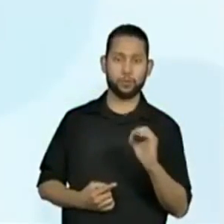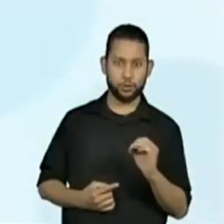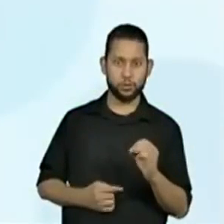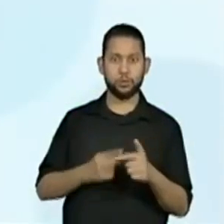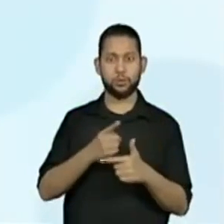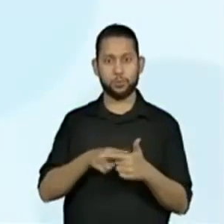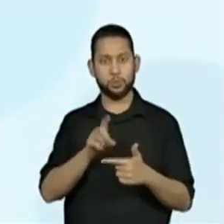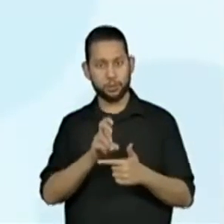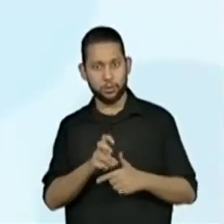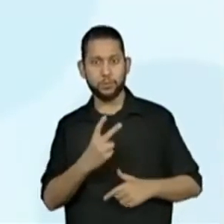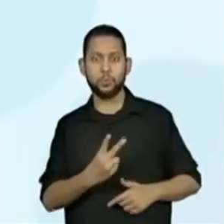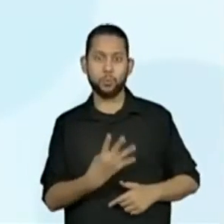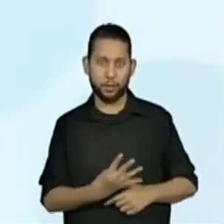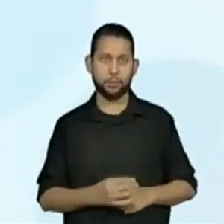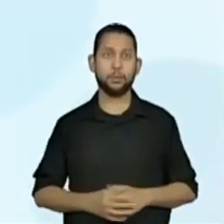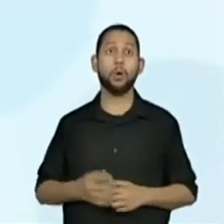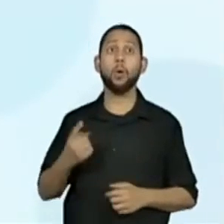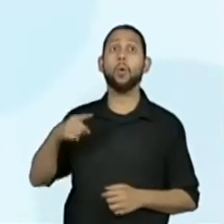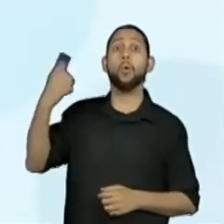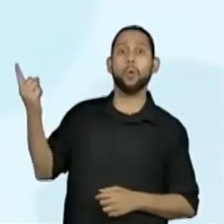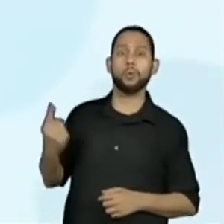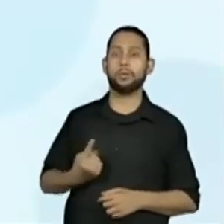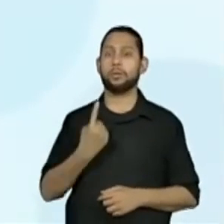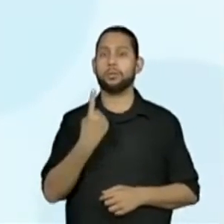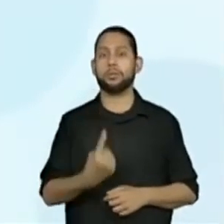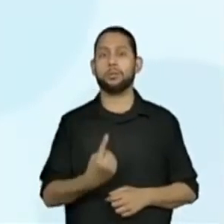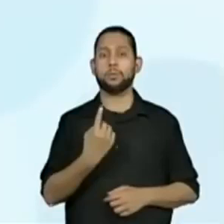144 dividido por 6.